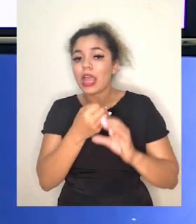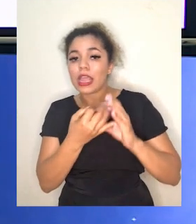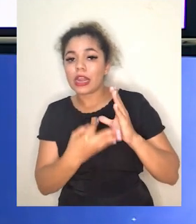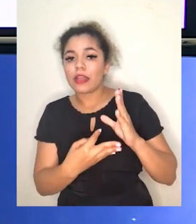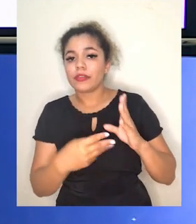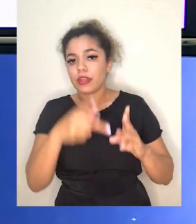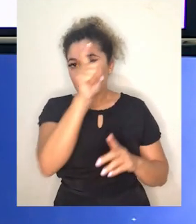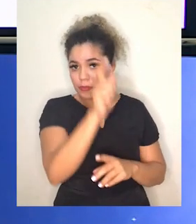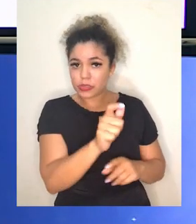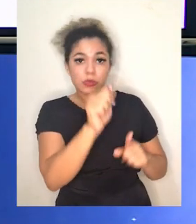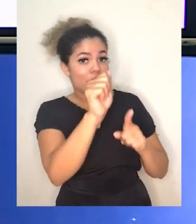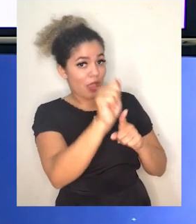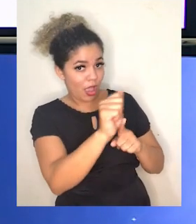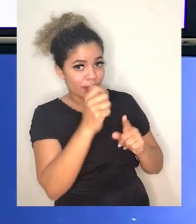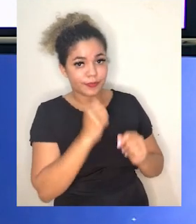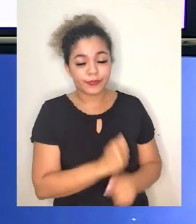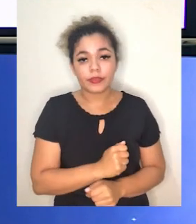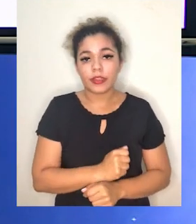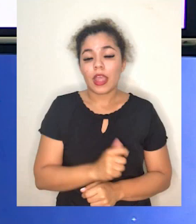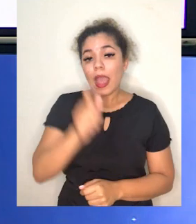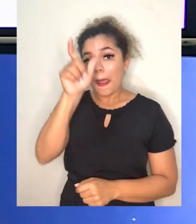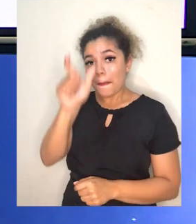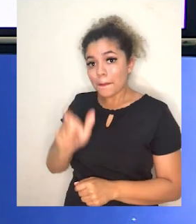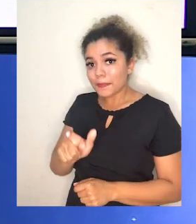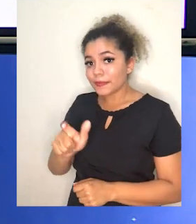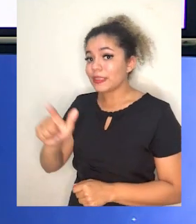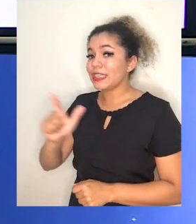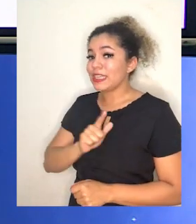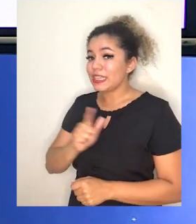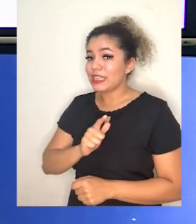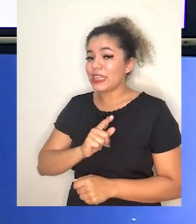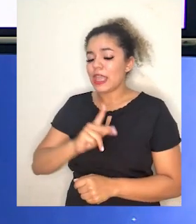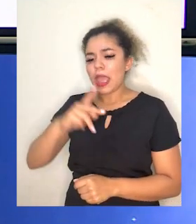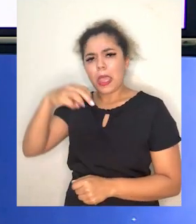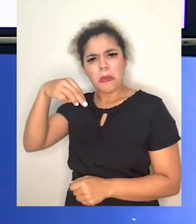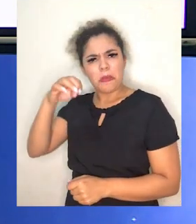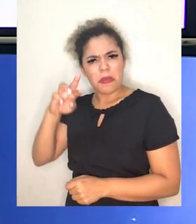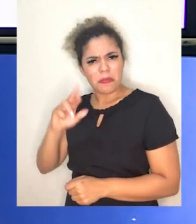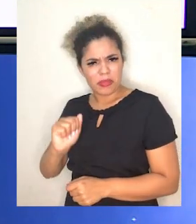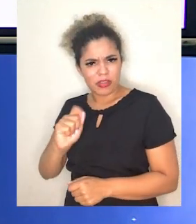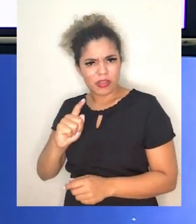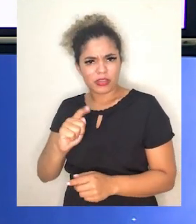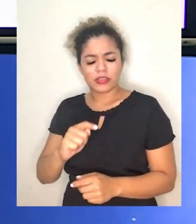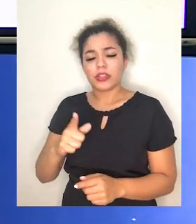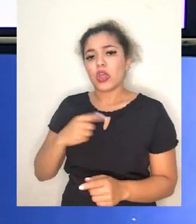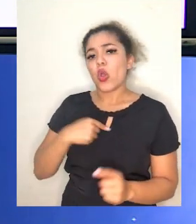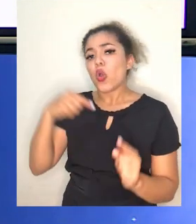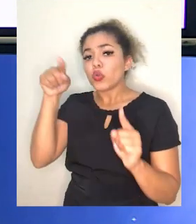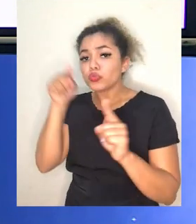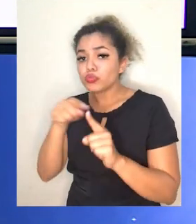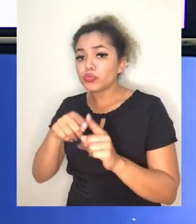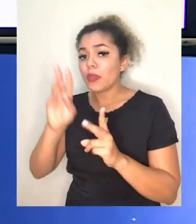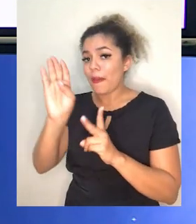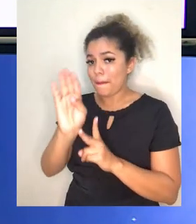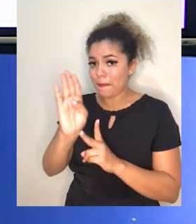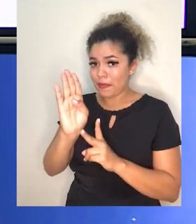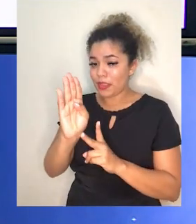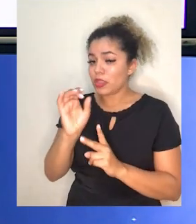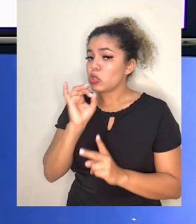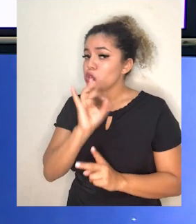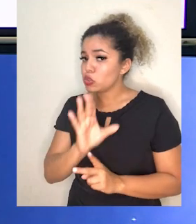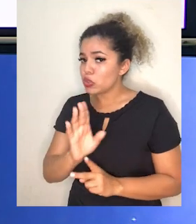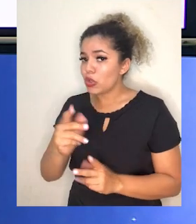indivíduo do tipo A. Indivíduos que possuem na membrana das hemácias, os aglutinogênios e as proteínas do tipo B, são